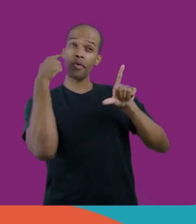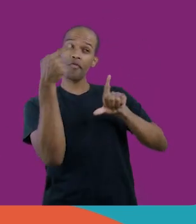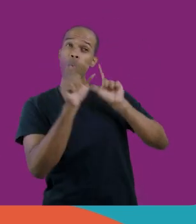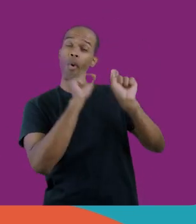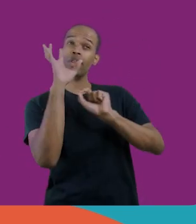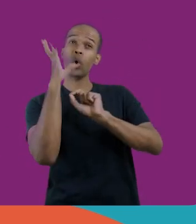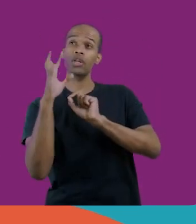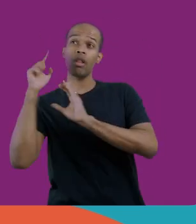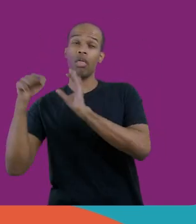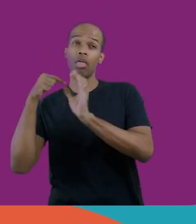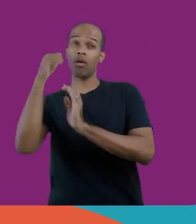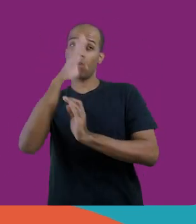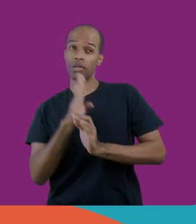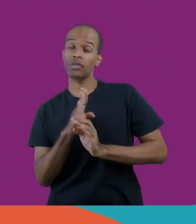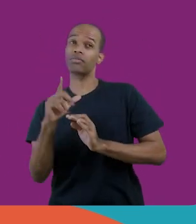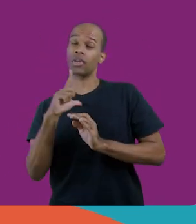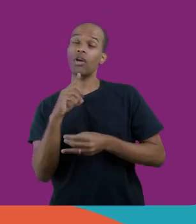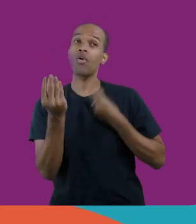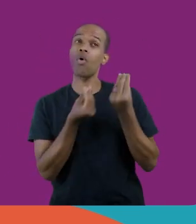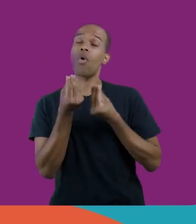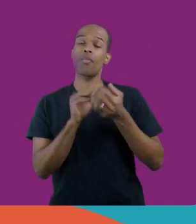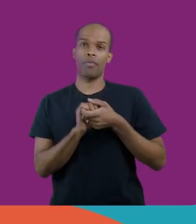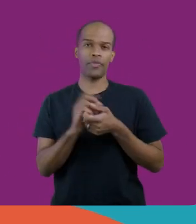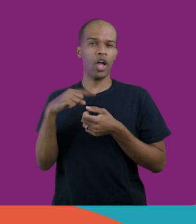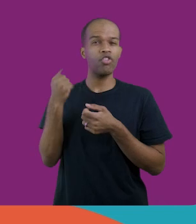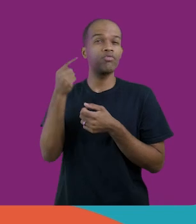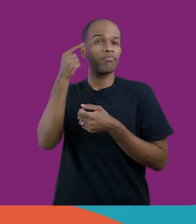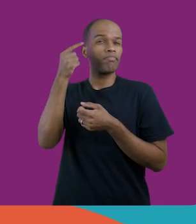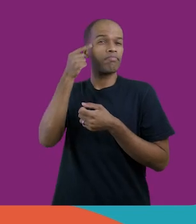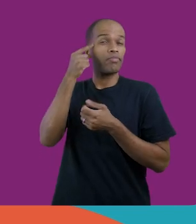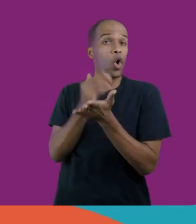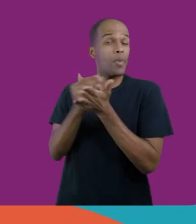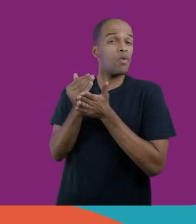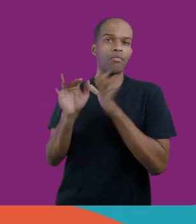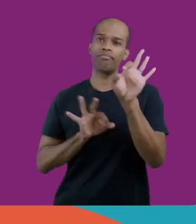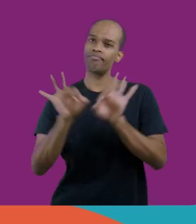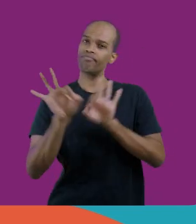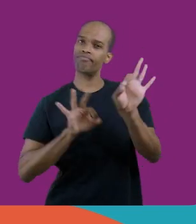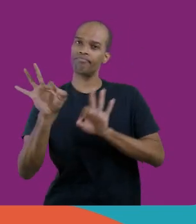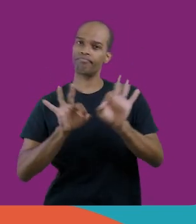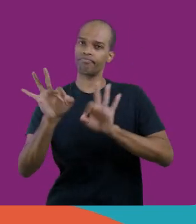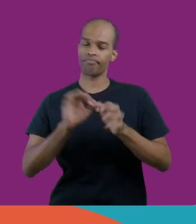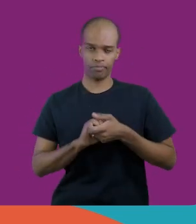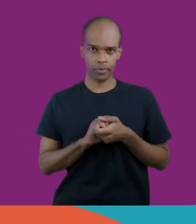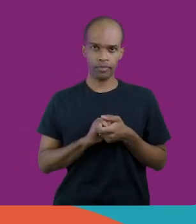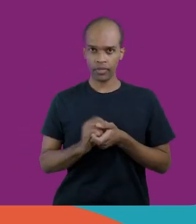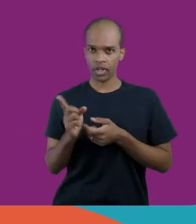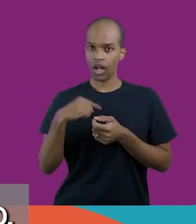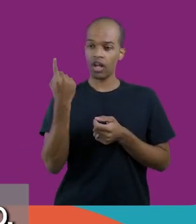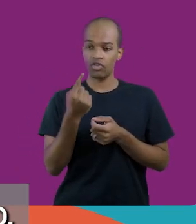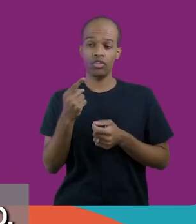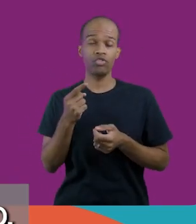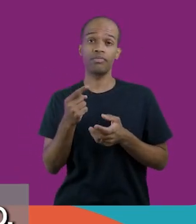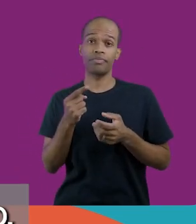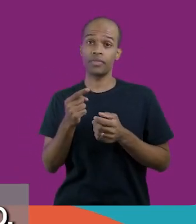vendo o que estava acontecendo no restante do Brasil e no mundo, nós começamos a nos organizar. A princípio, criamos